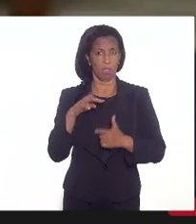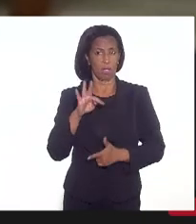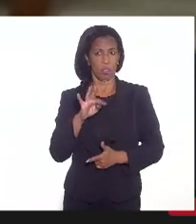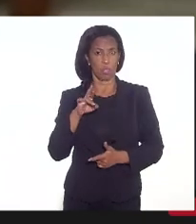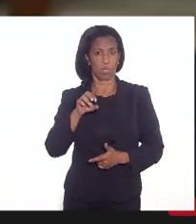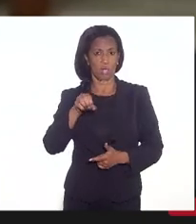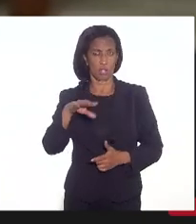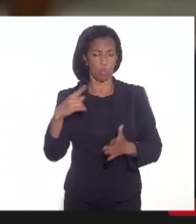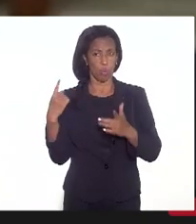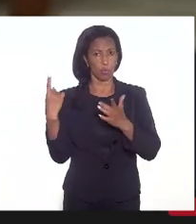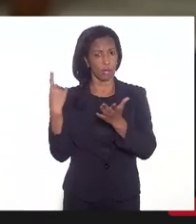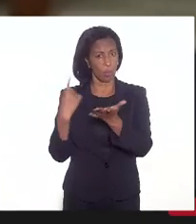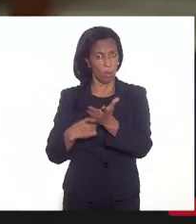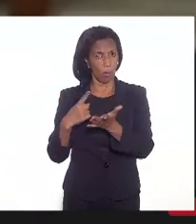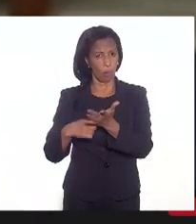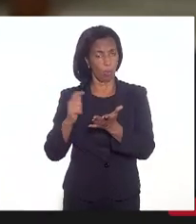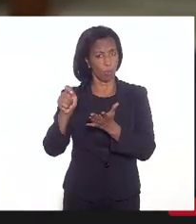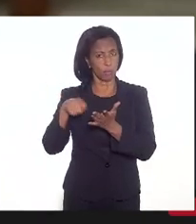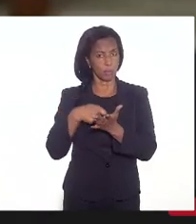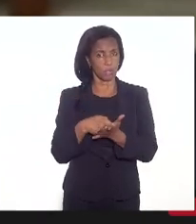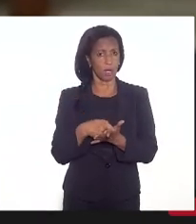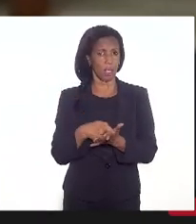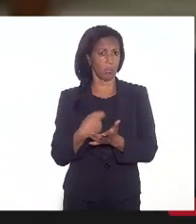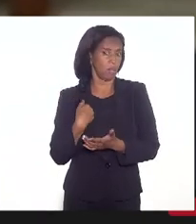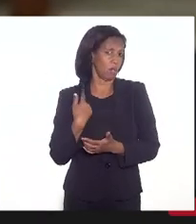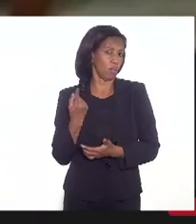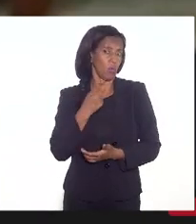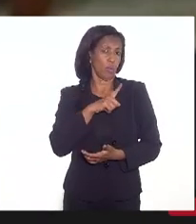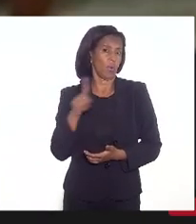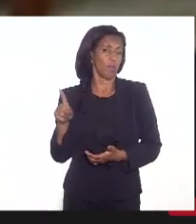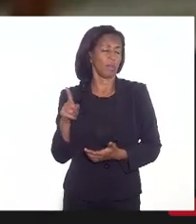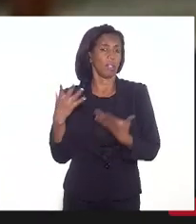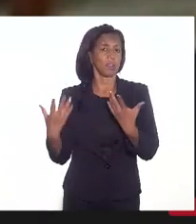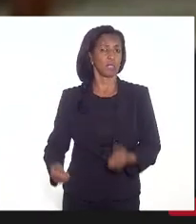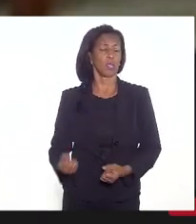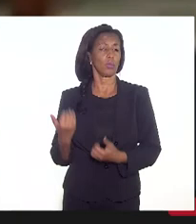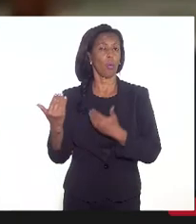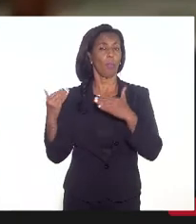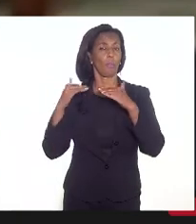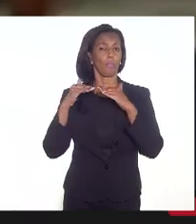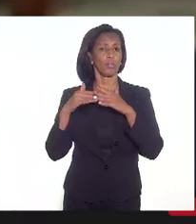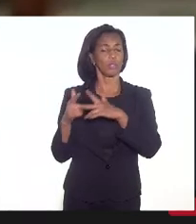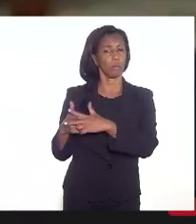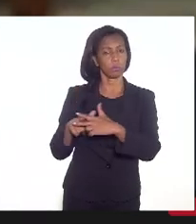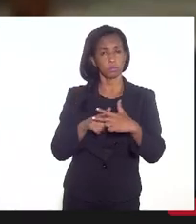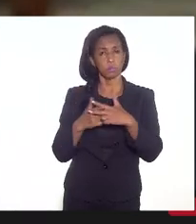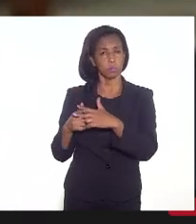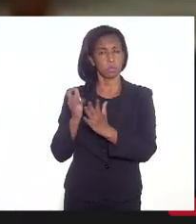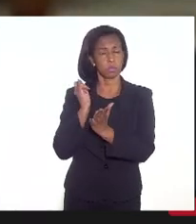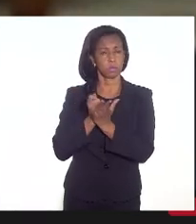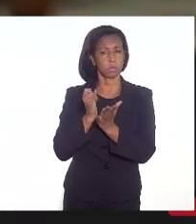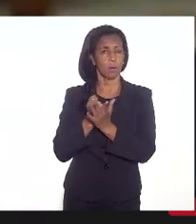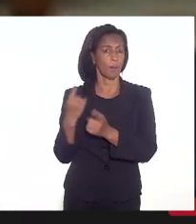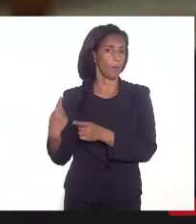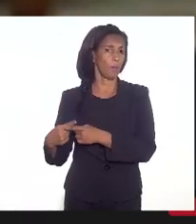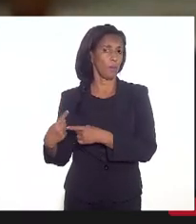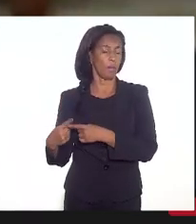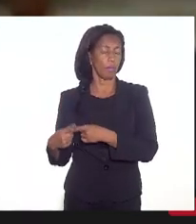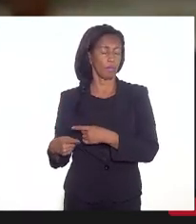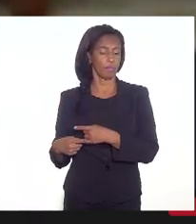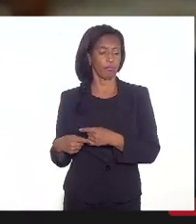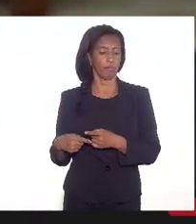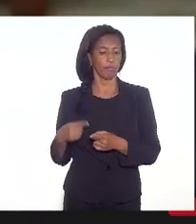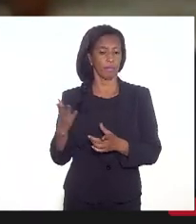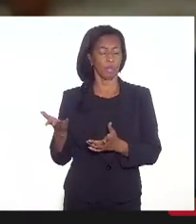mas já tem um acordo assinado, então, não aceito isso como medida de ajuste na receita, porque a